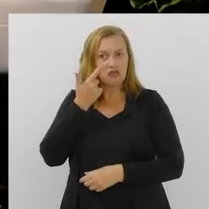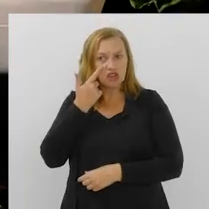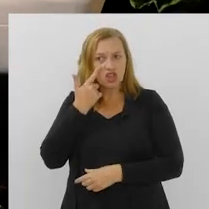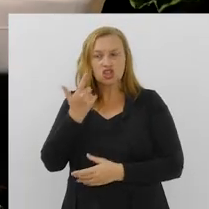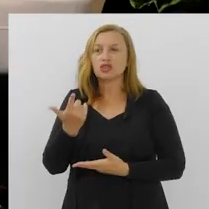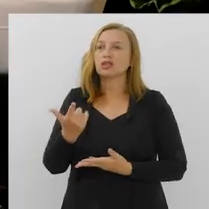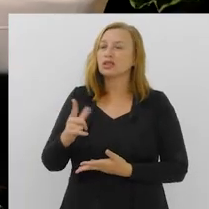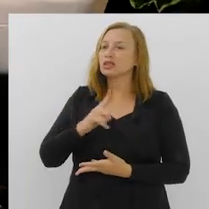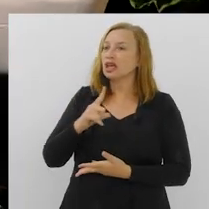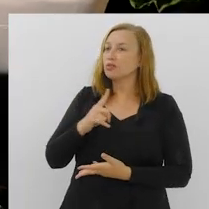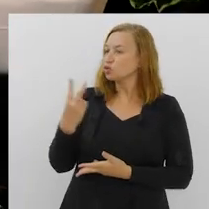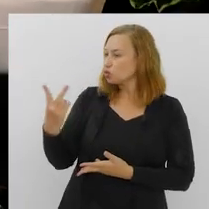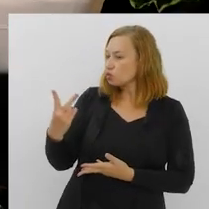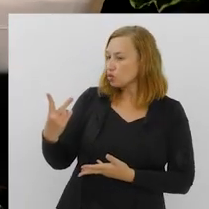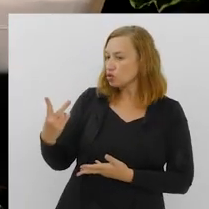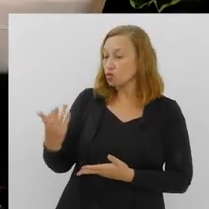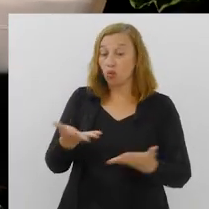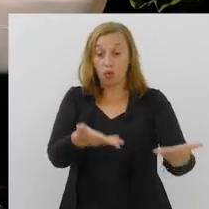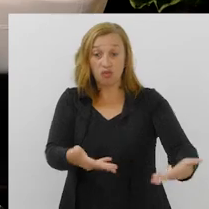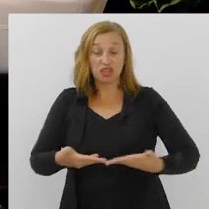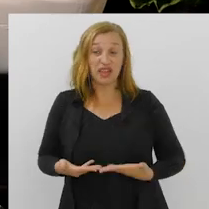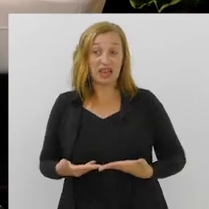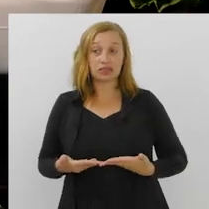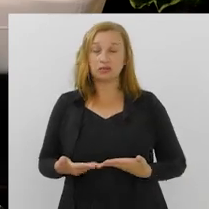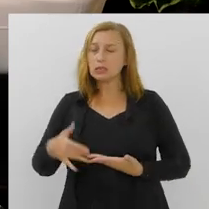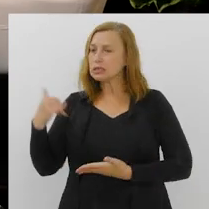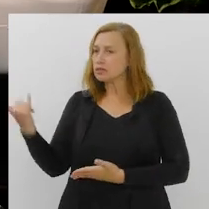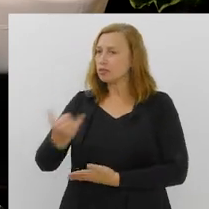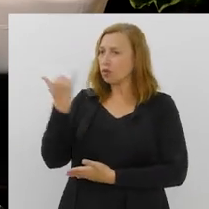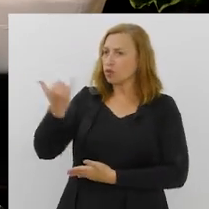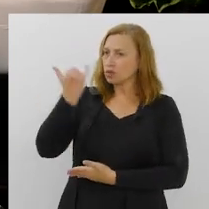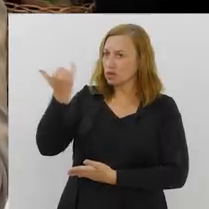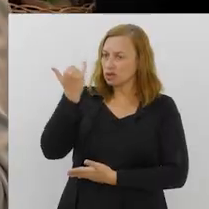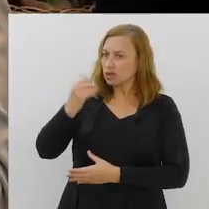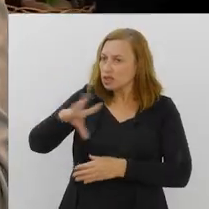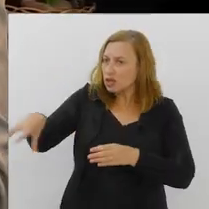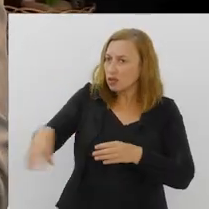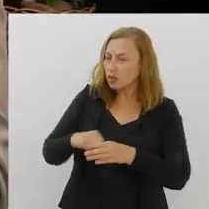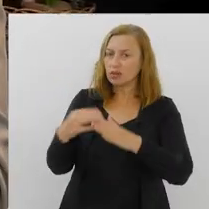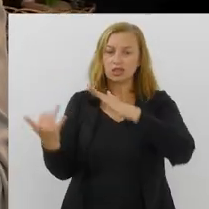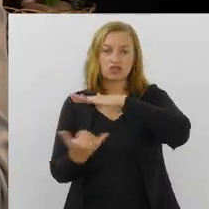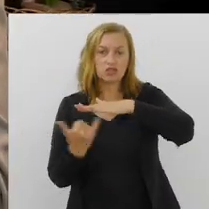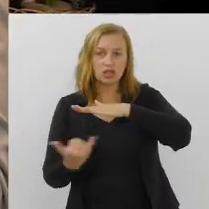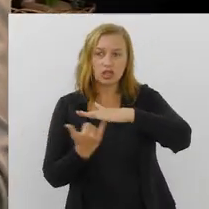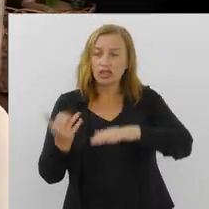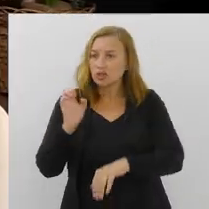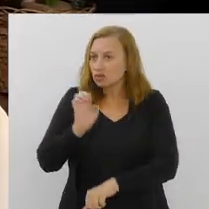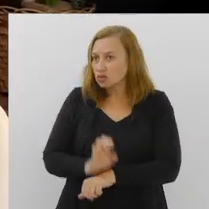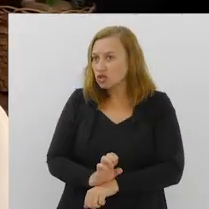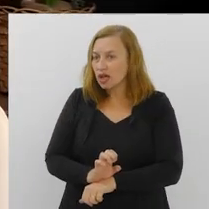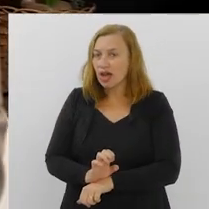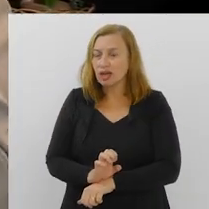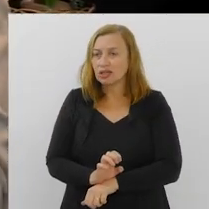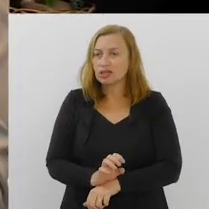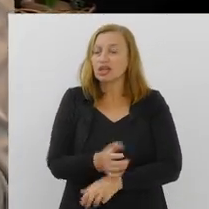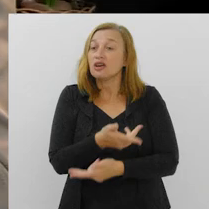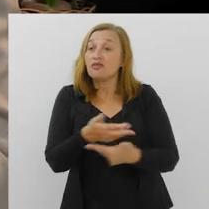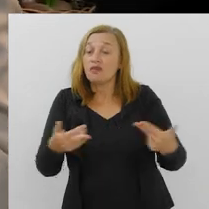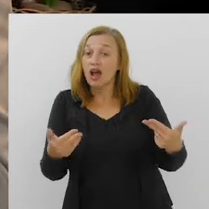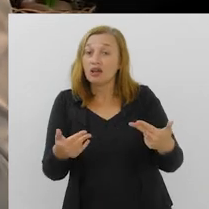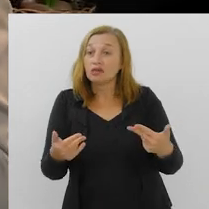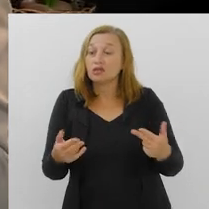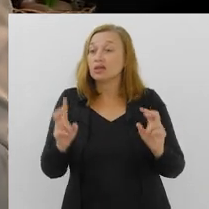para isso nós trouxemos aqui duas feras, duas pessoas que operam na institucionalidade do Estado e trazem muitas